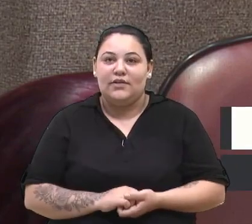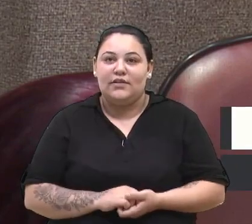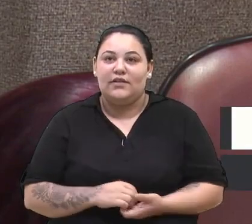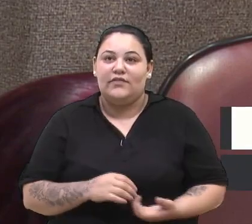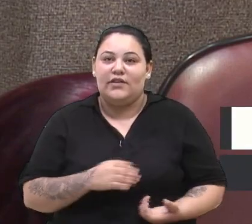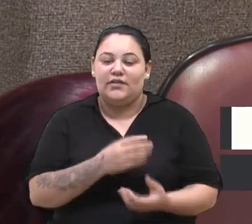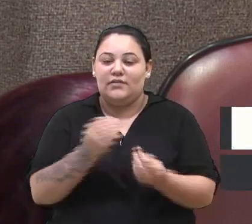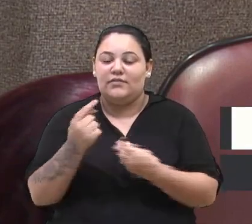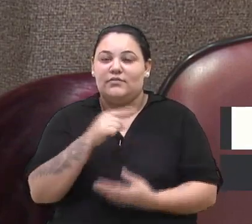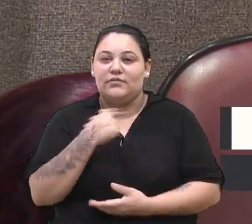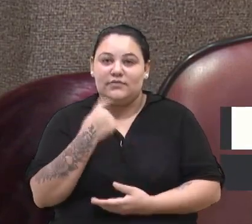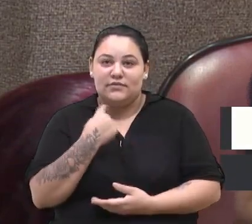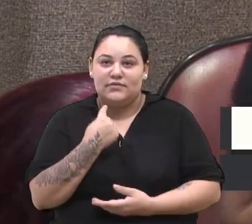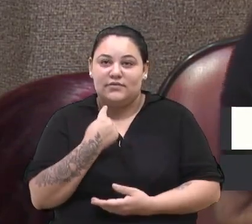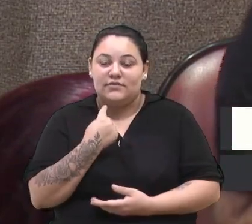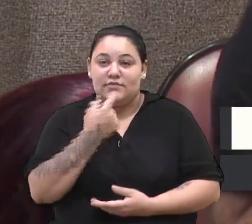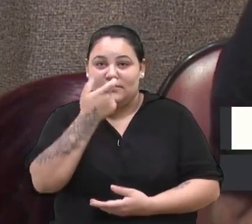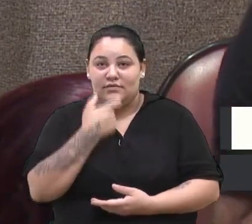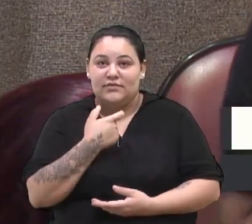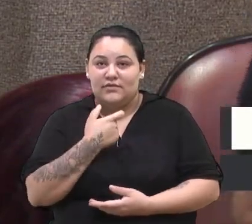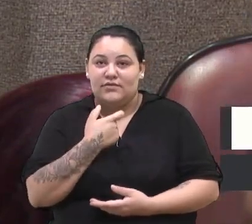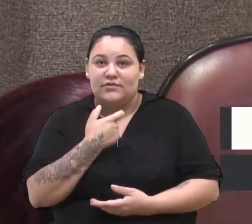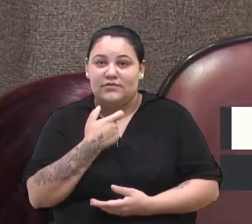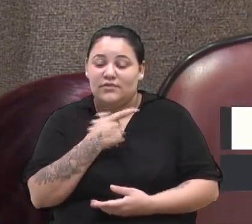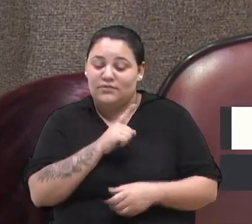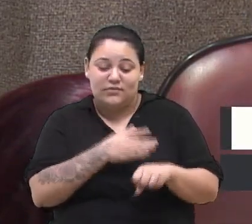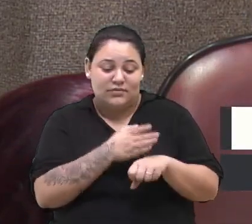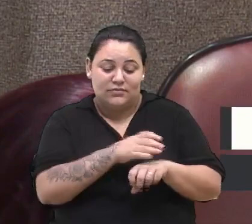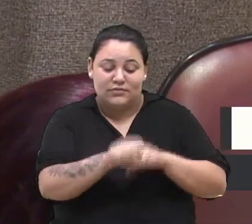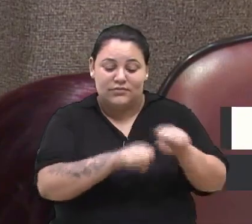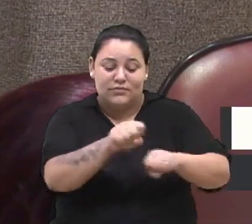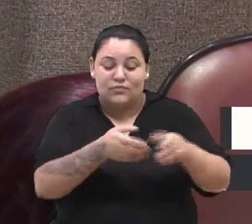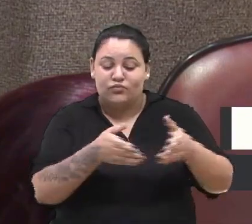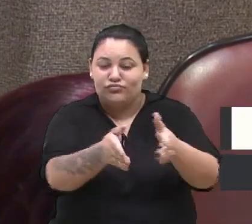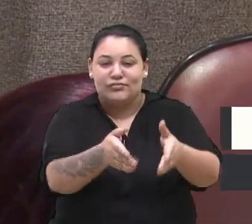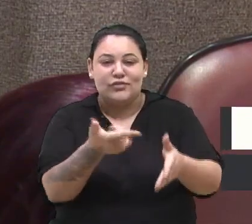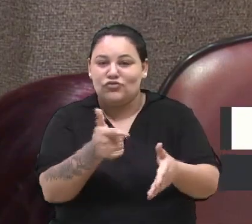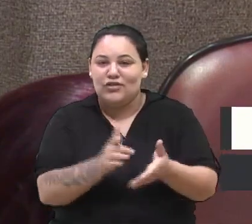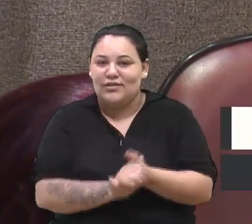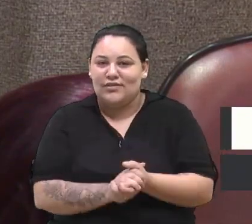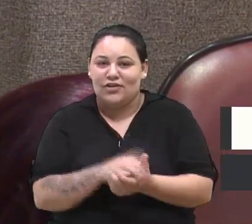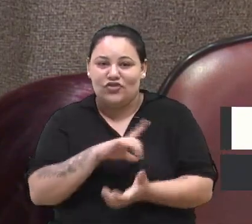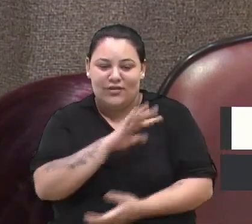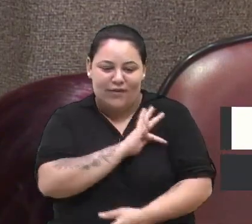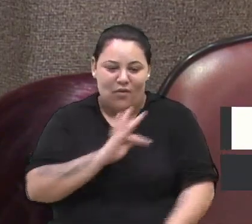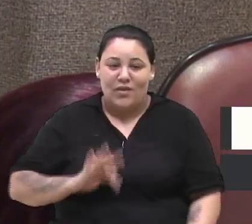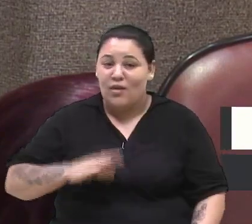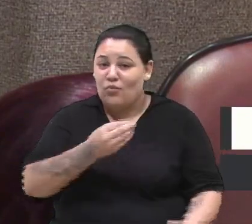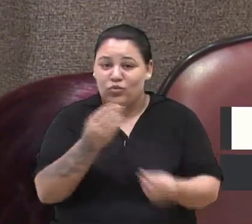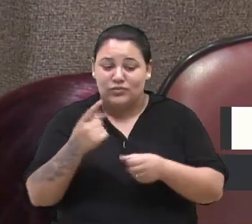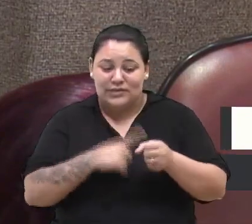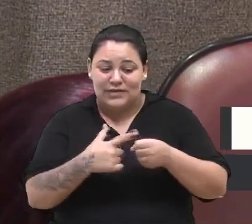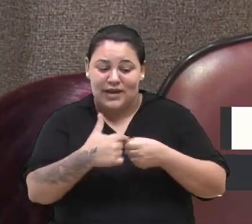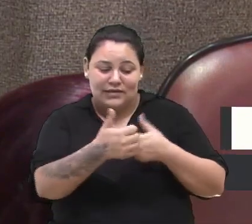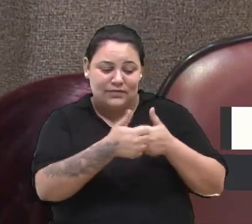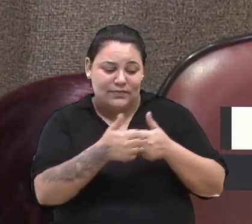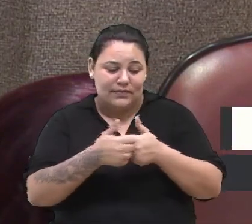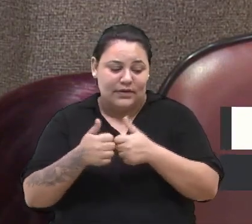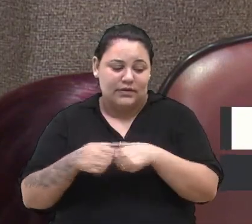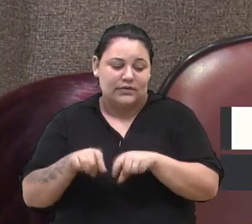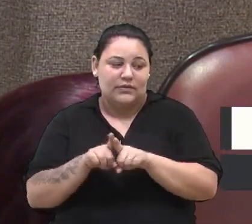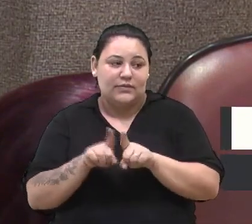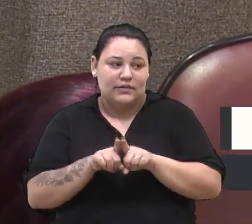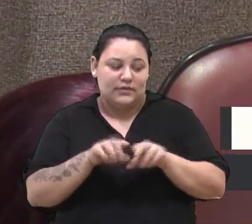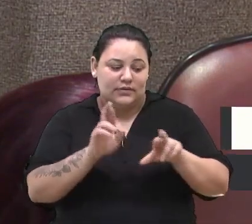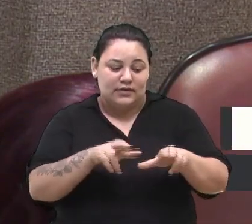atrasados, nós não estamos no plano cicloviário, nós não existimos. Nós temos aqui Farroupilha, muitas cidades na região de Campo Bom aí